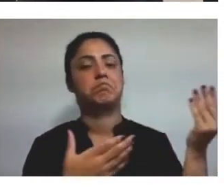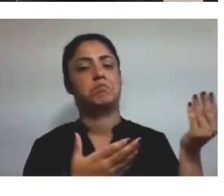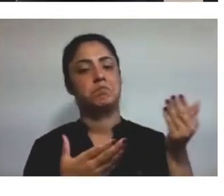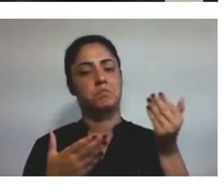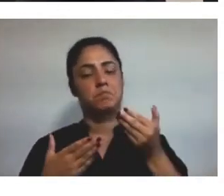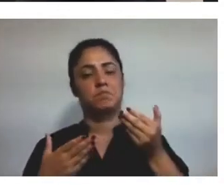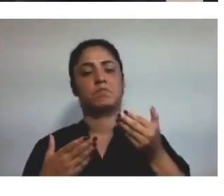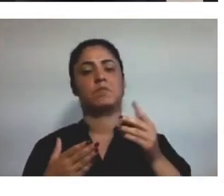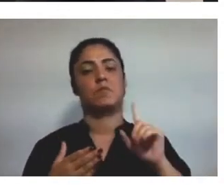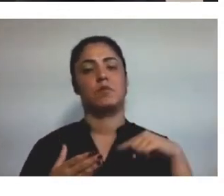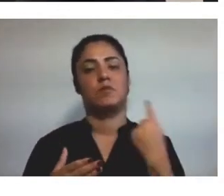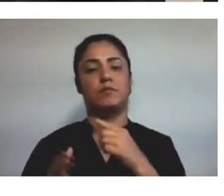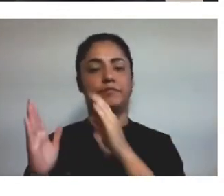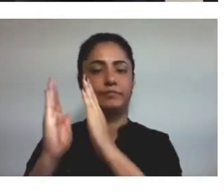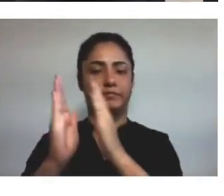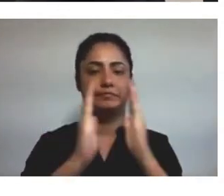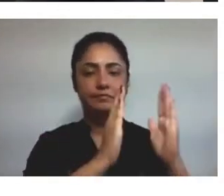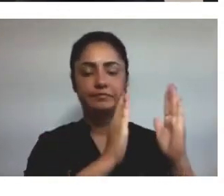biblioteca.